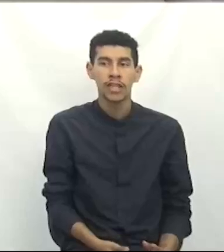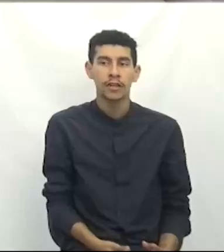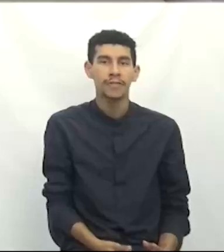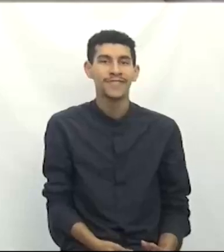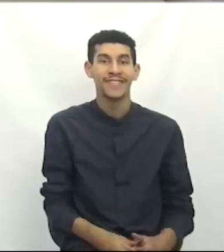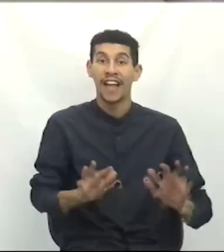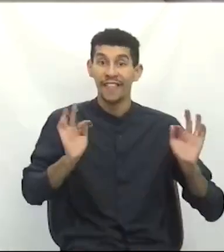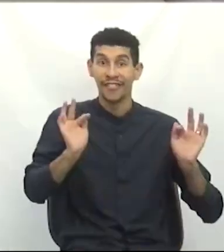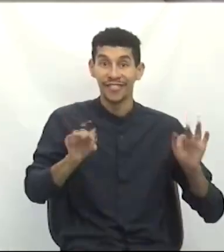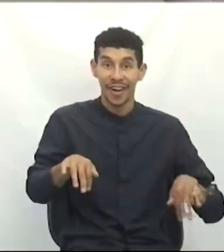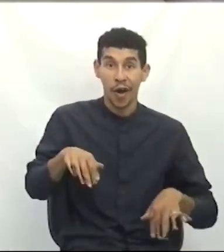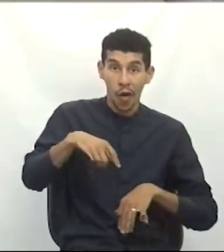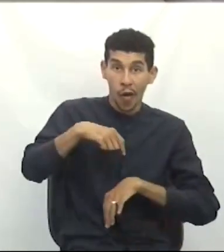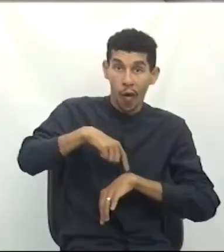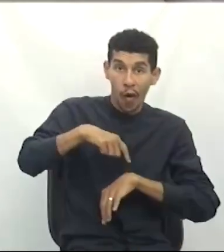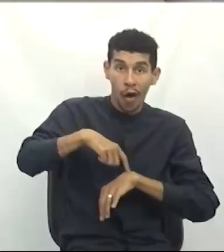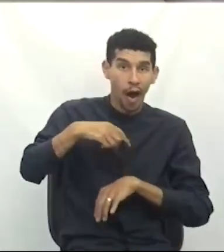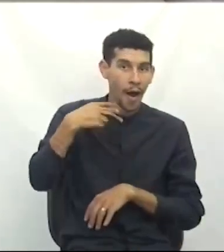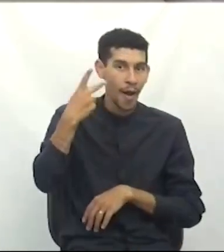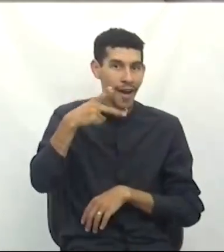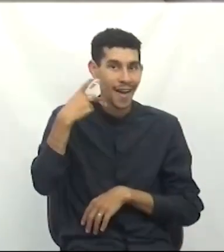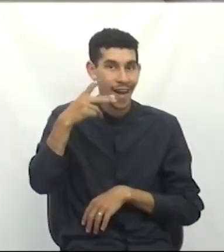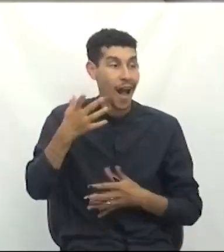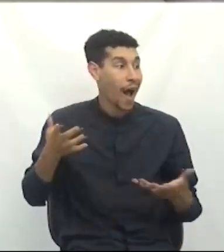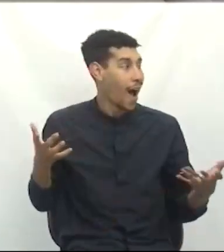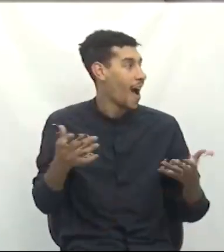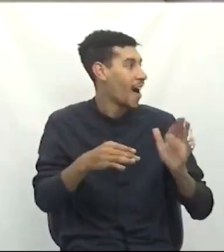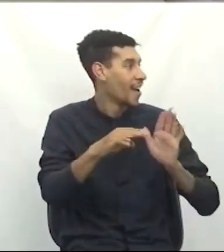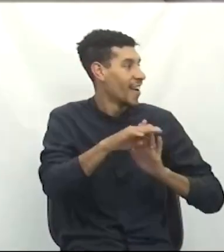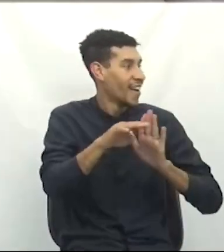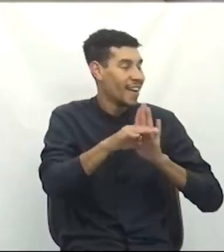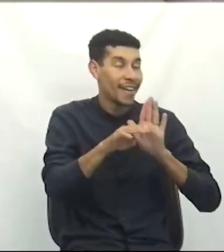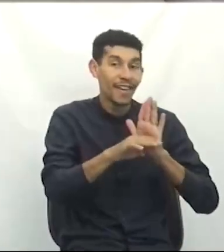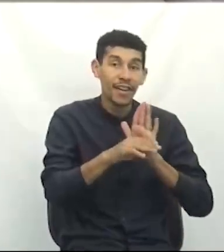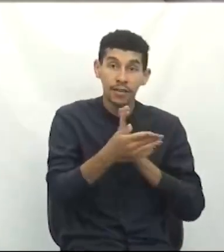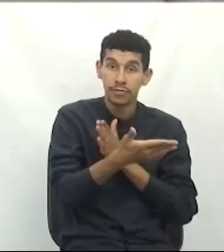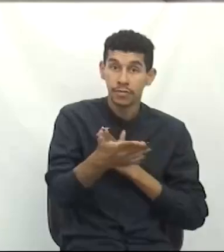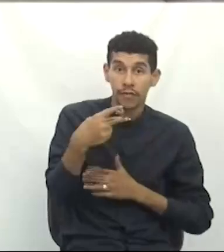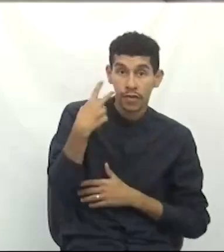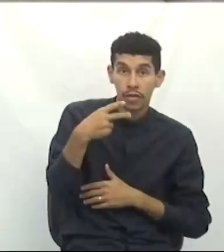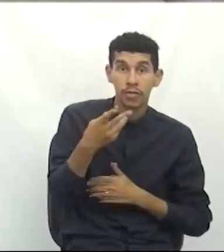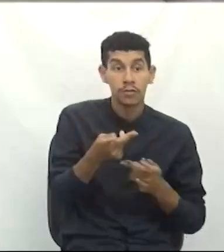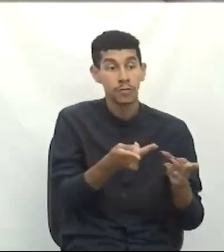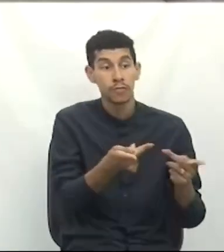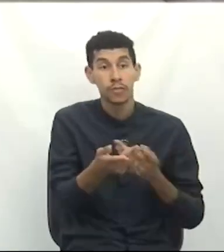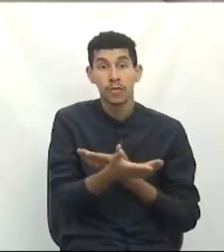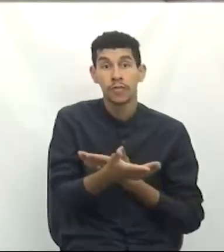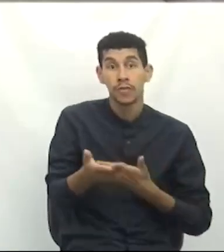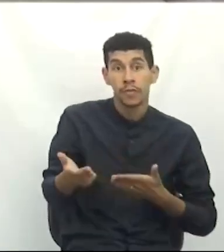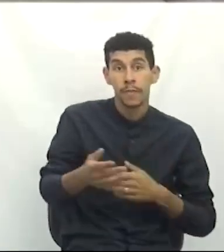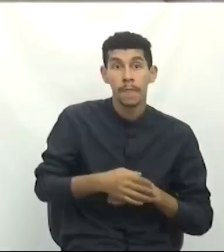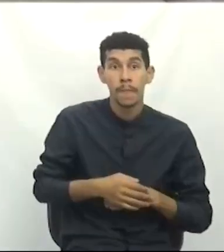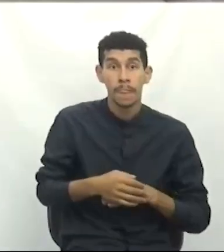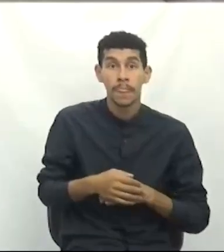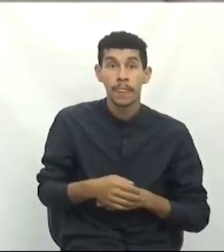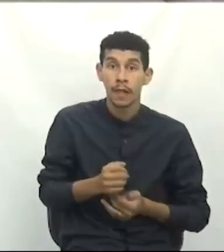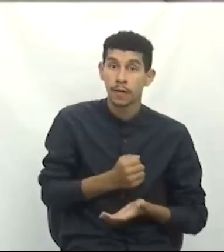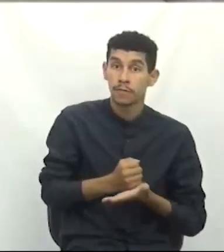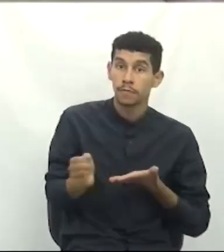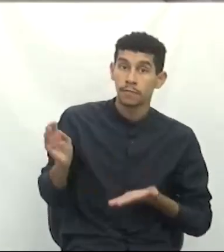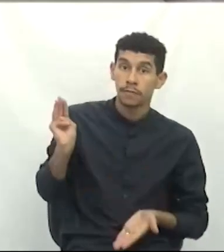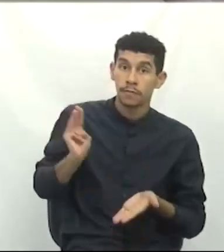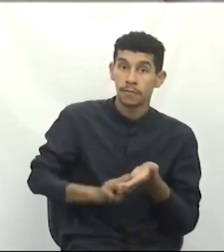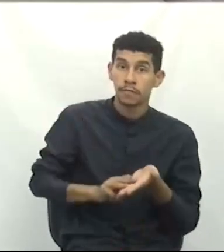Terminado o horário político, passamos para o grande expediente. Senhores vereadores, eu convido os senhores para que façam a